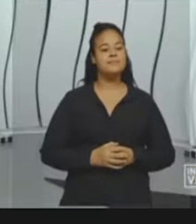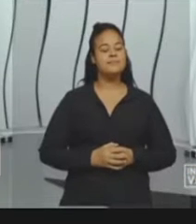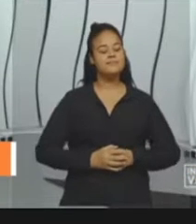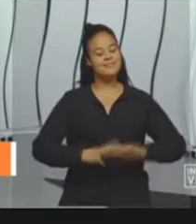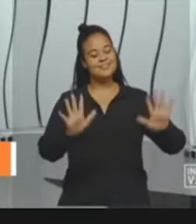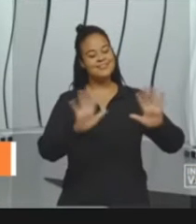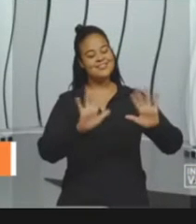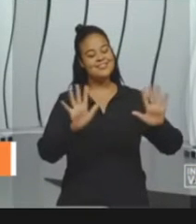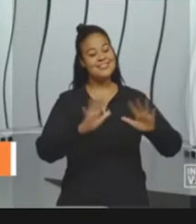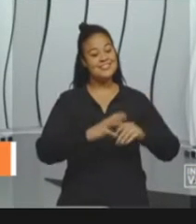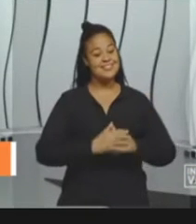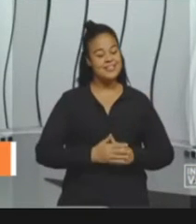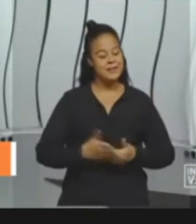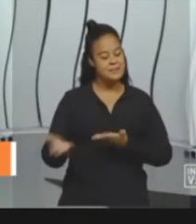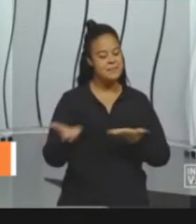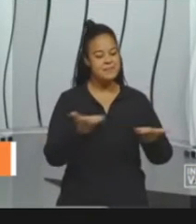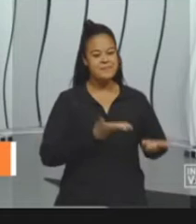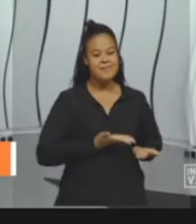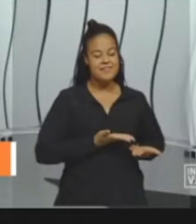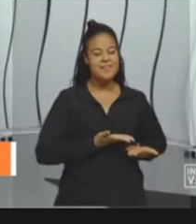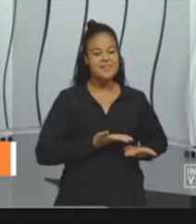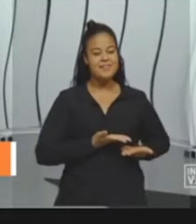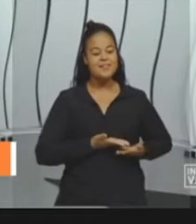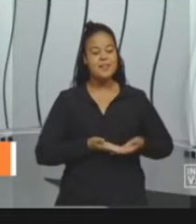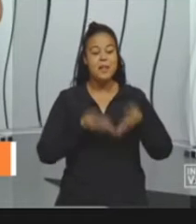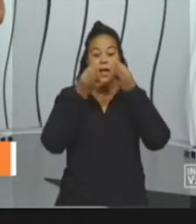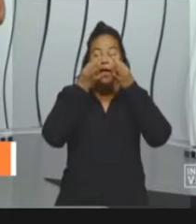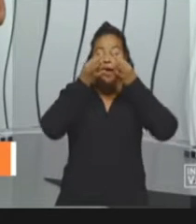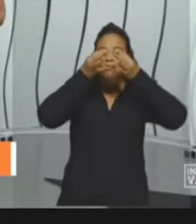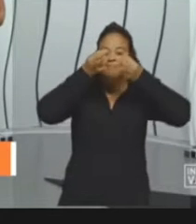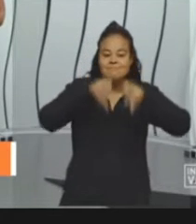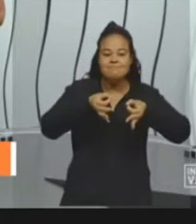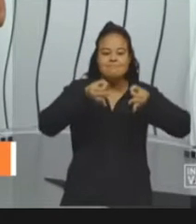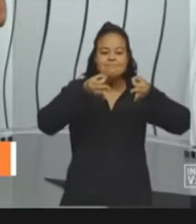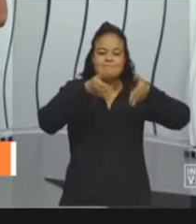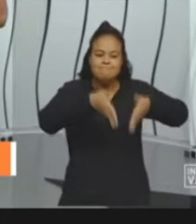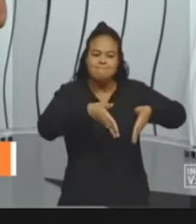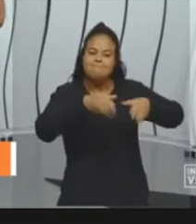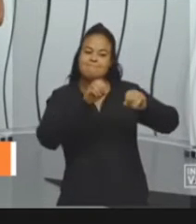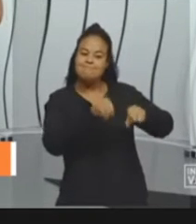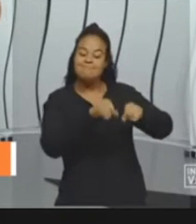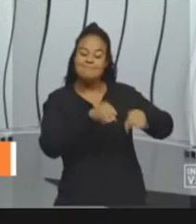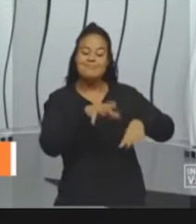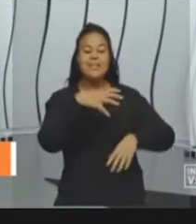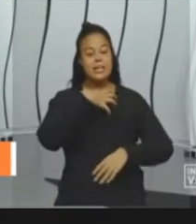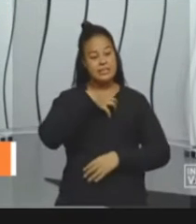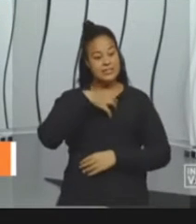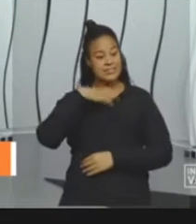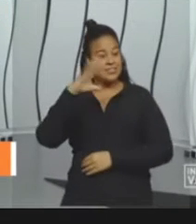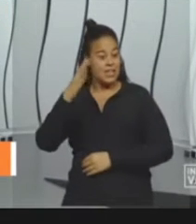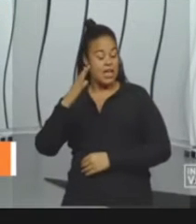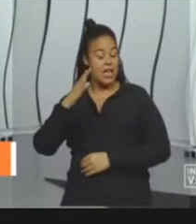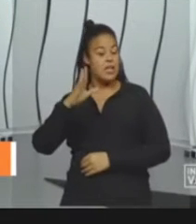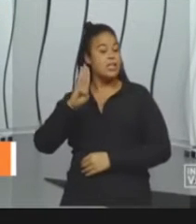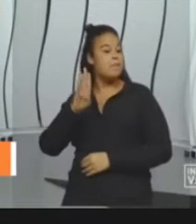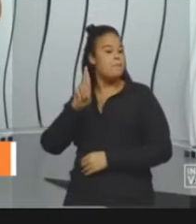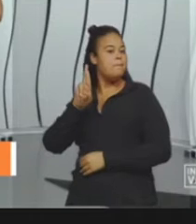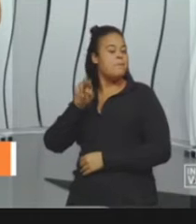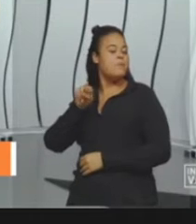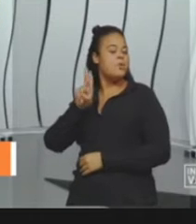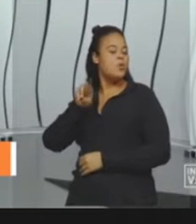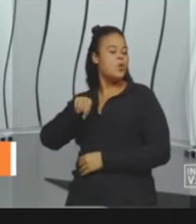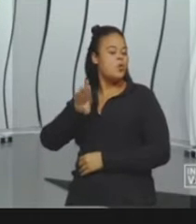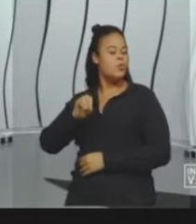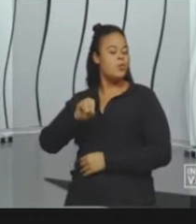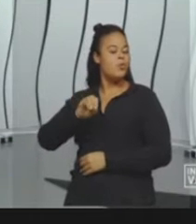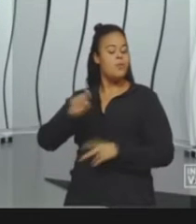Olá, seja bem-vindo a mais um Se Liga na Educação de Ciências. Eu sou o Bruno Galvão, o seu professor de